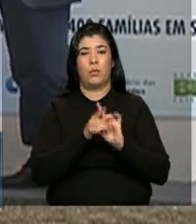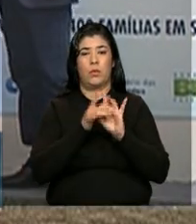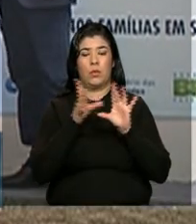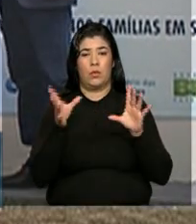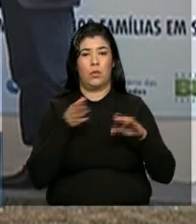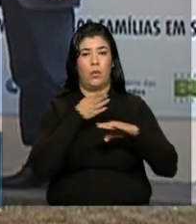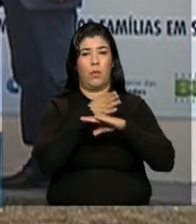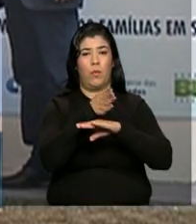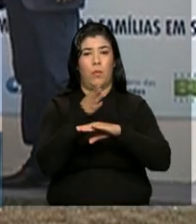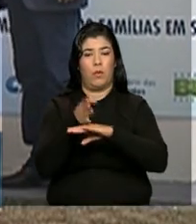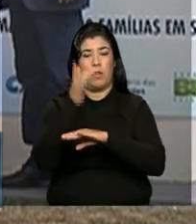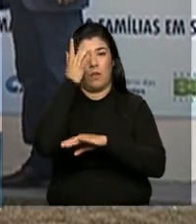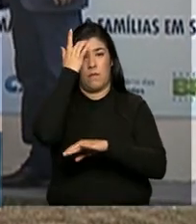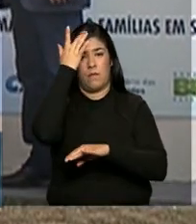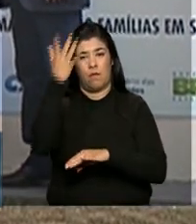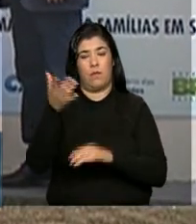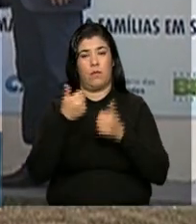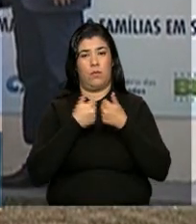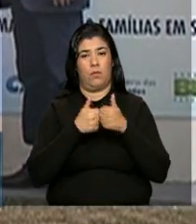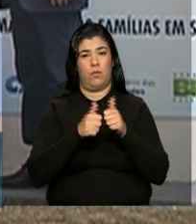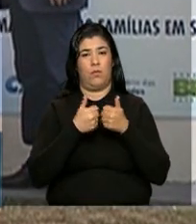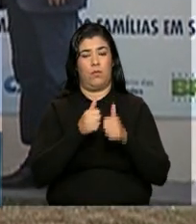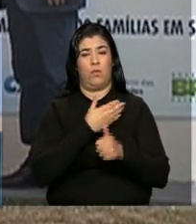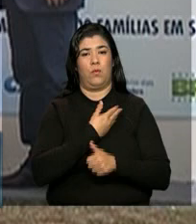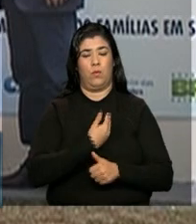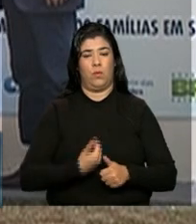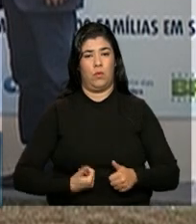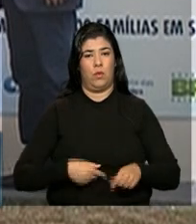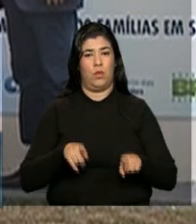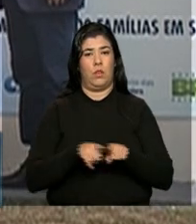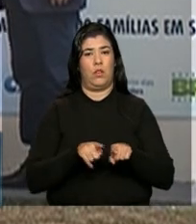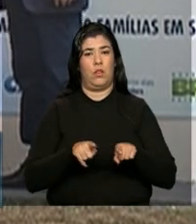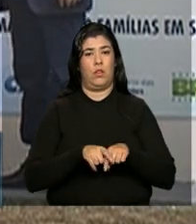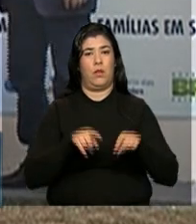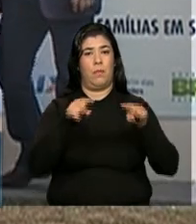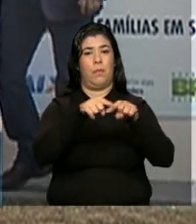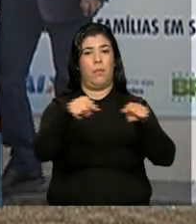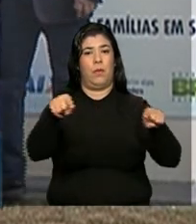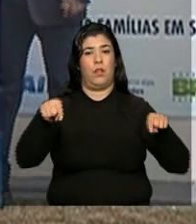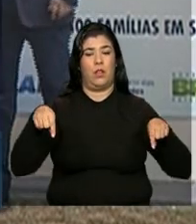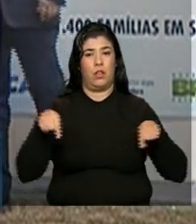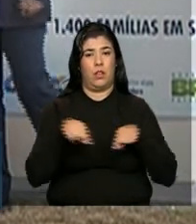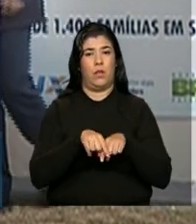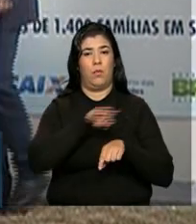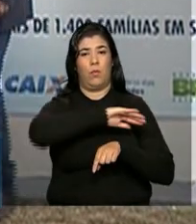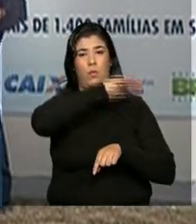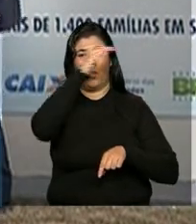acesso ao transporte público, além de uma quadra poliesportiva coberta.